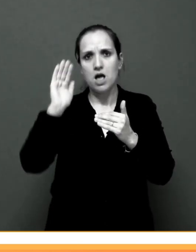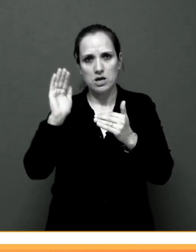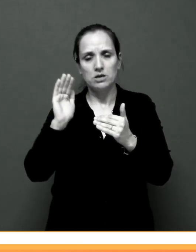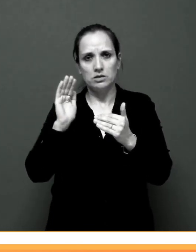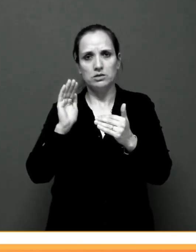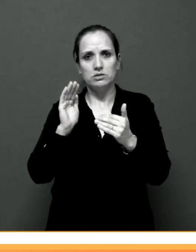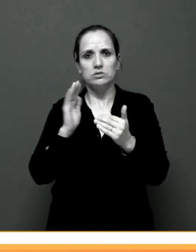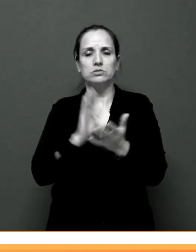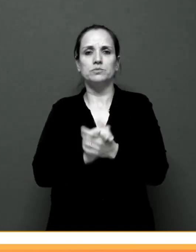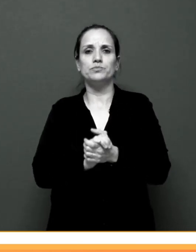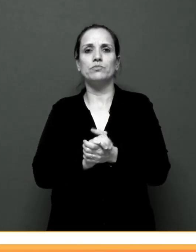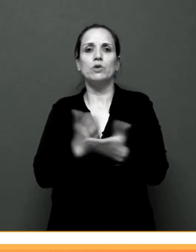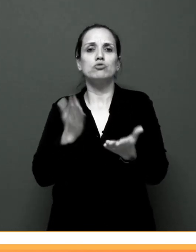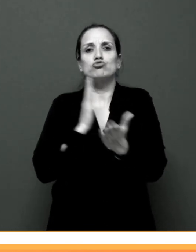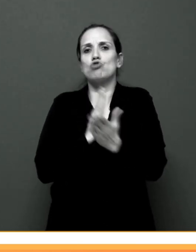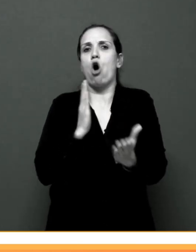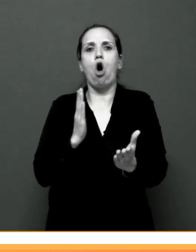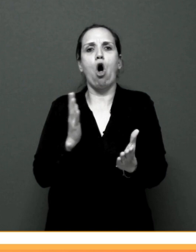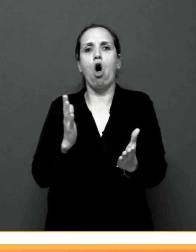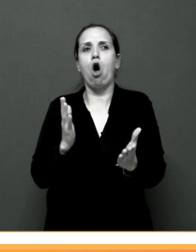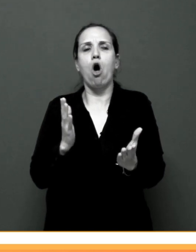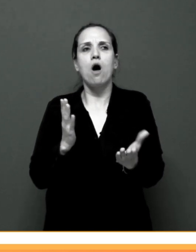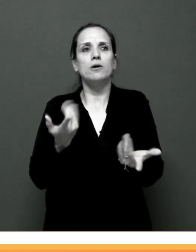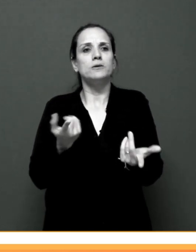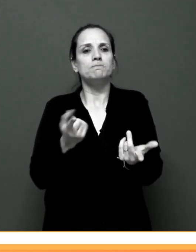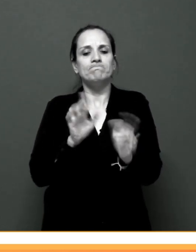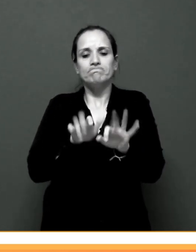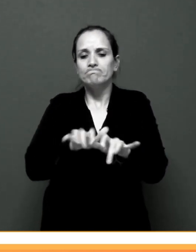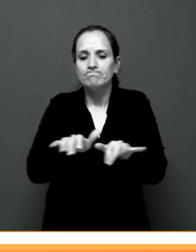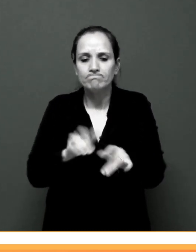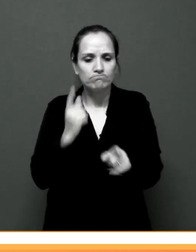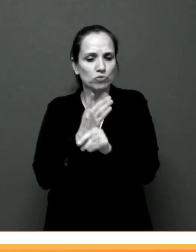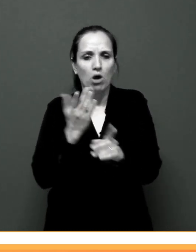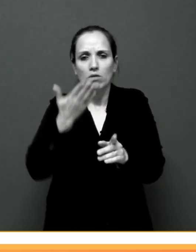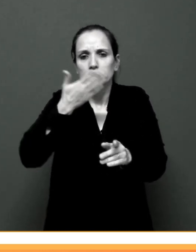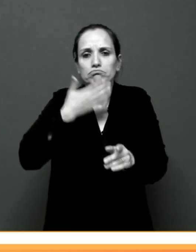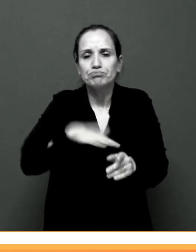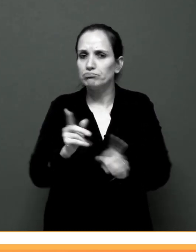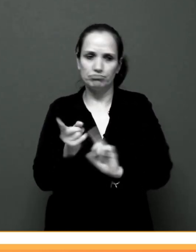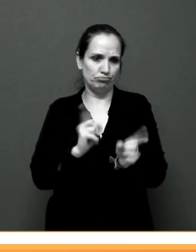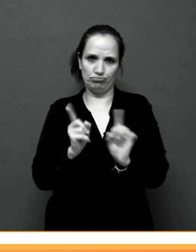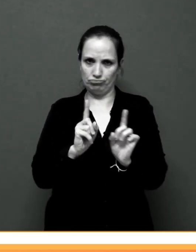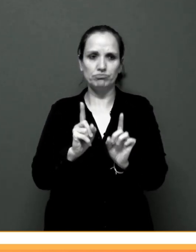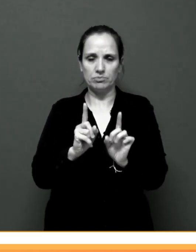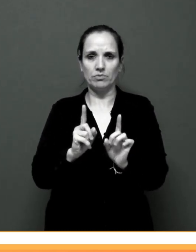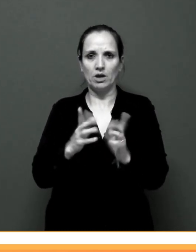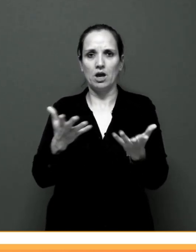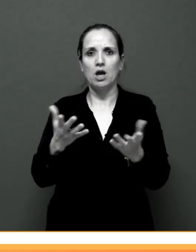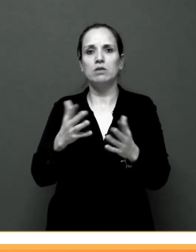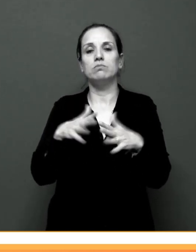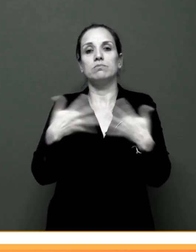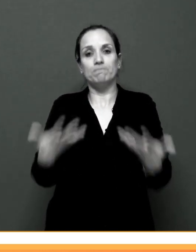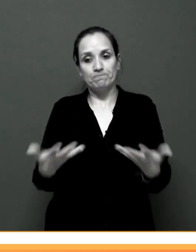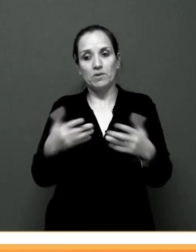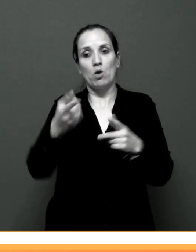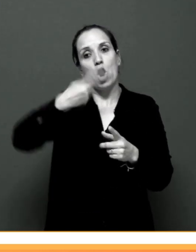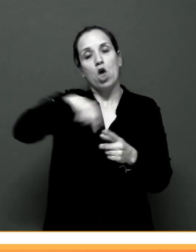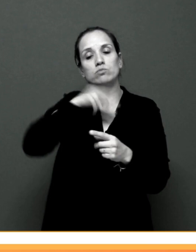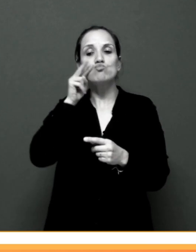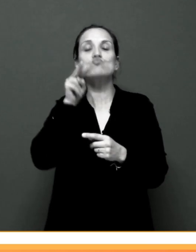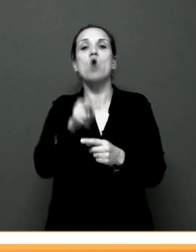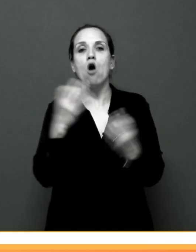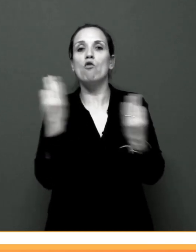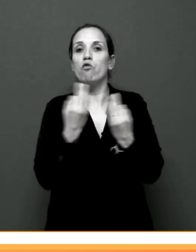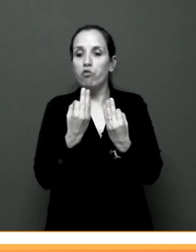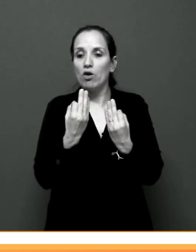que lidar com os aplicativos ou os equipamentos. Então, o que nós vemos